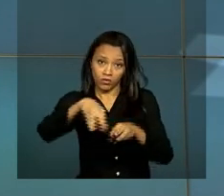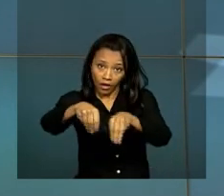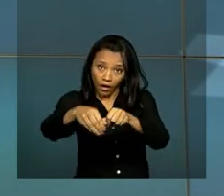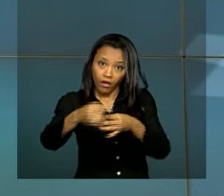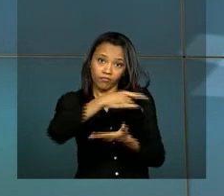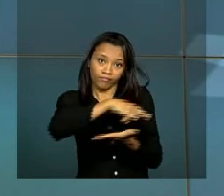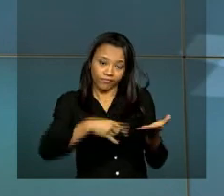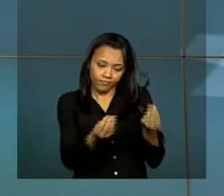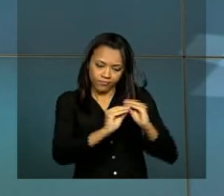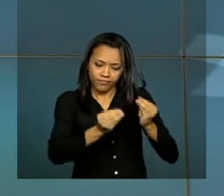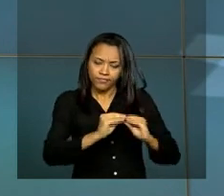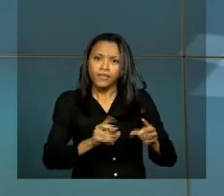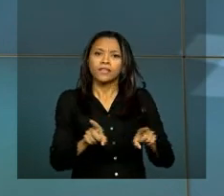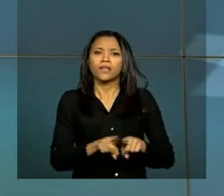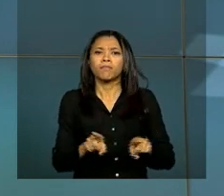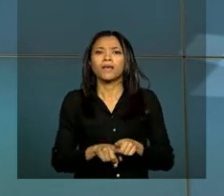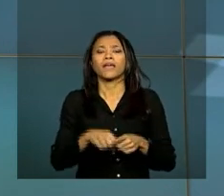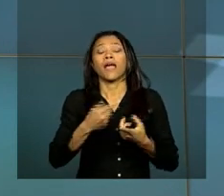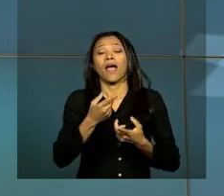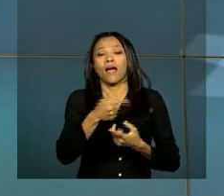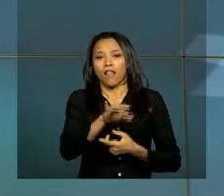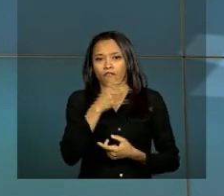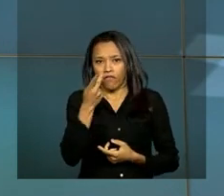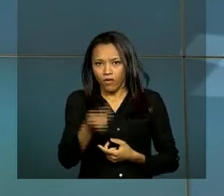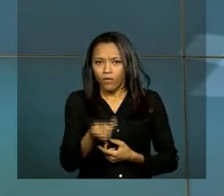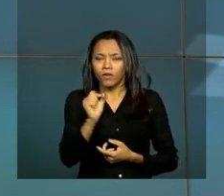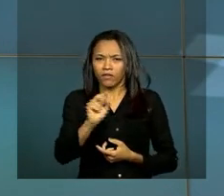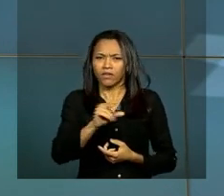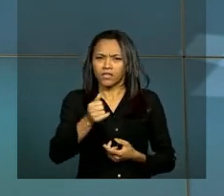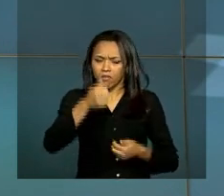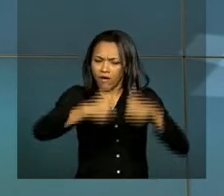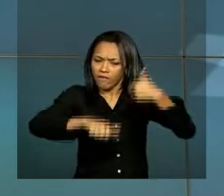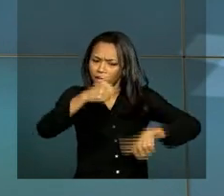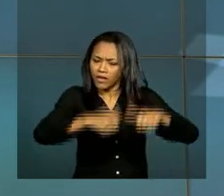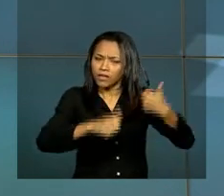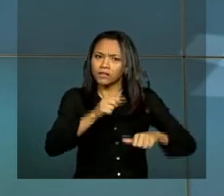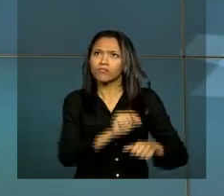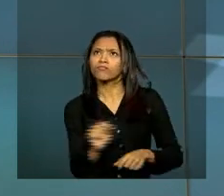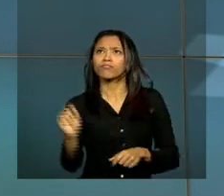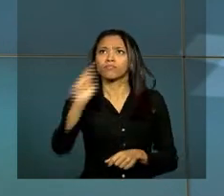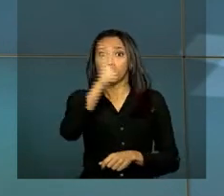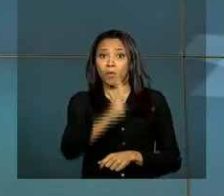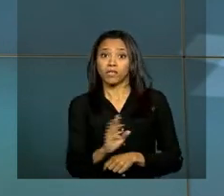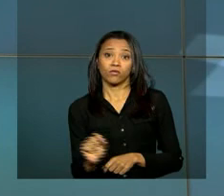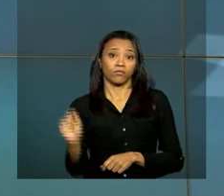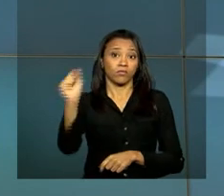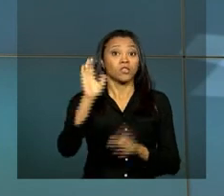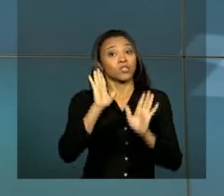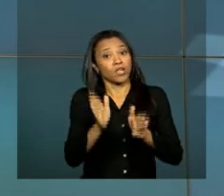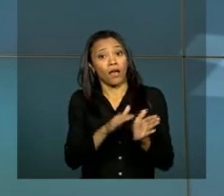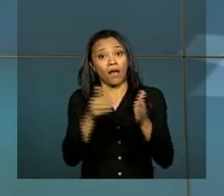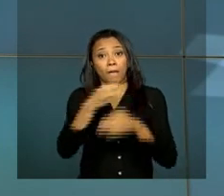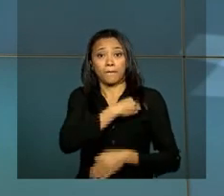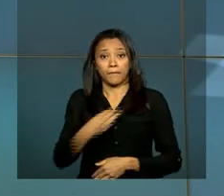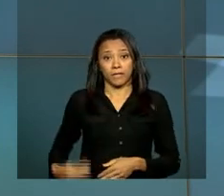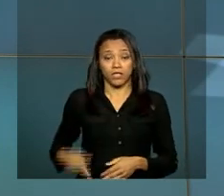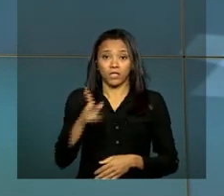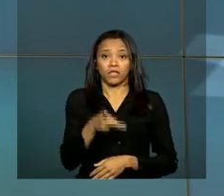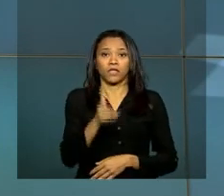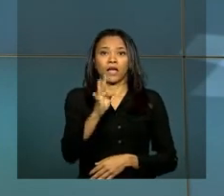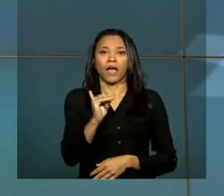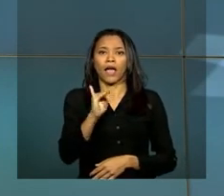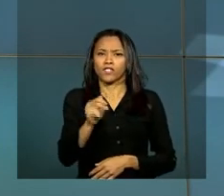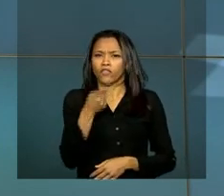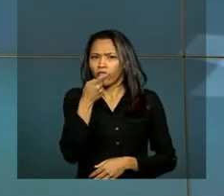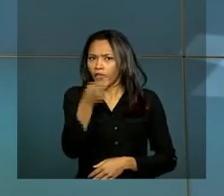ministra do Meio Ambiente também afirmou que será feito um balanço do cadastramento em todo o país Já a ministra Cátia Abreu falou da necessidade